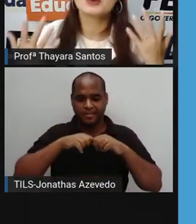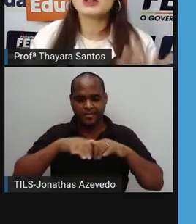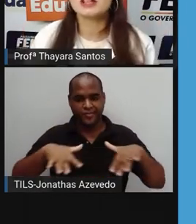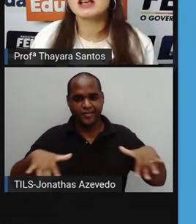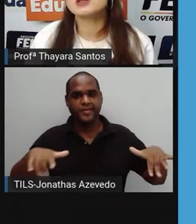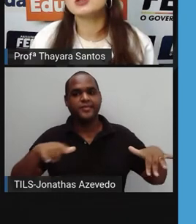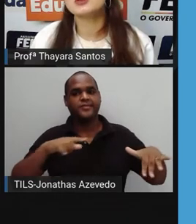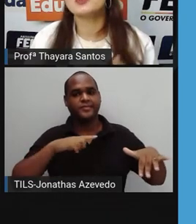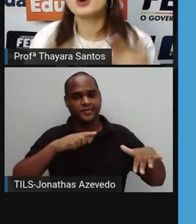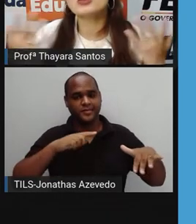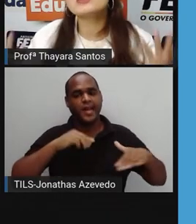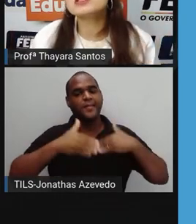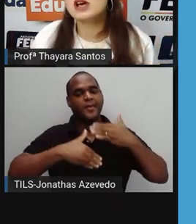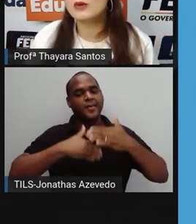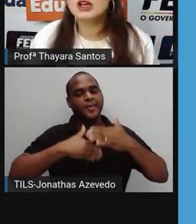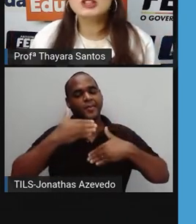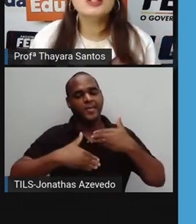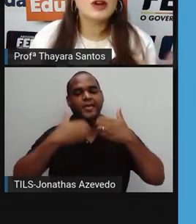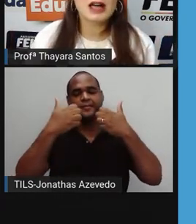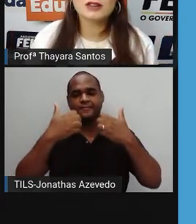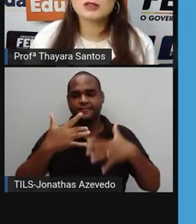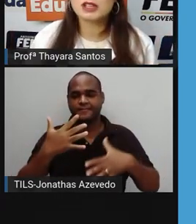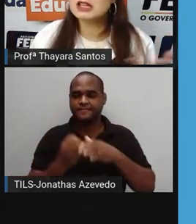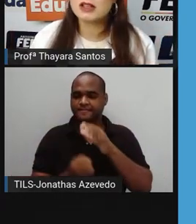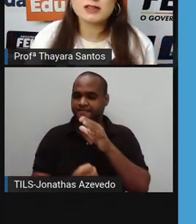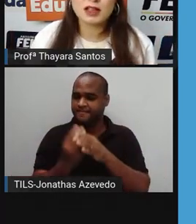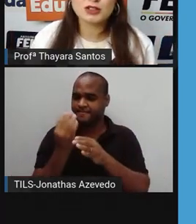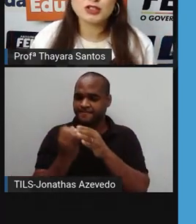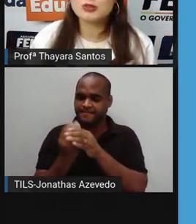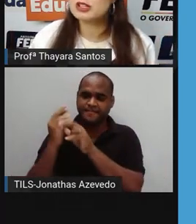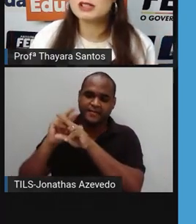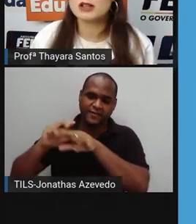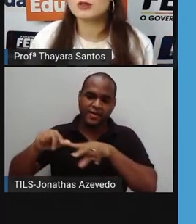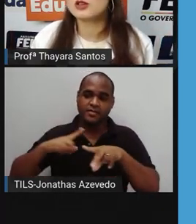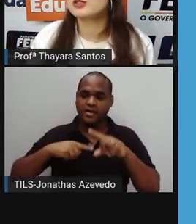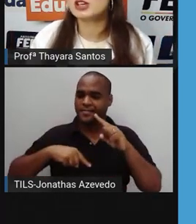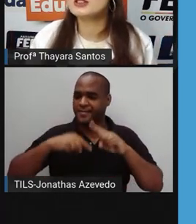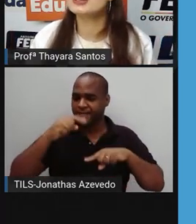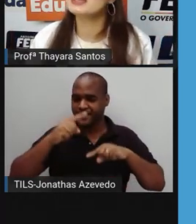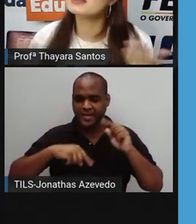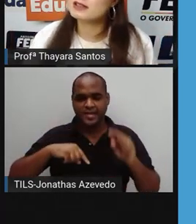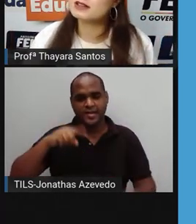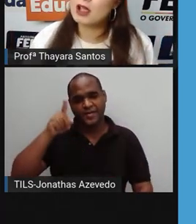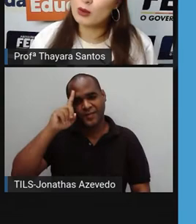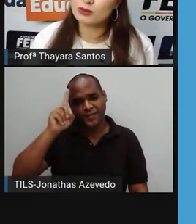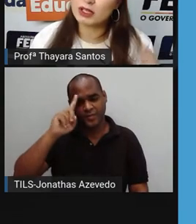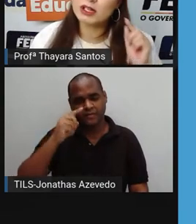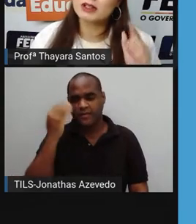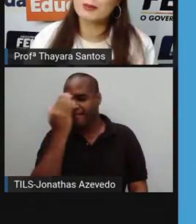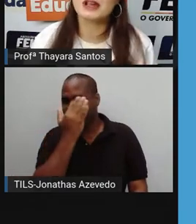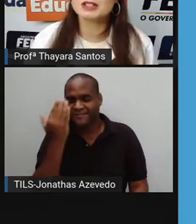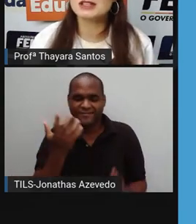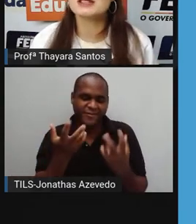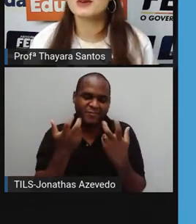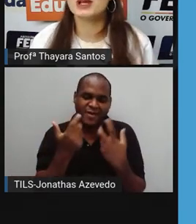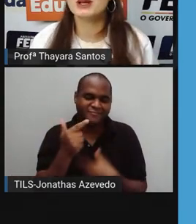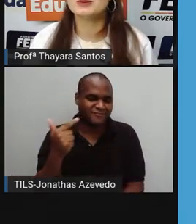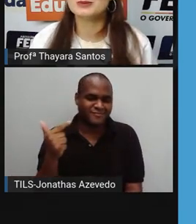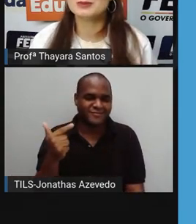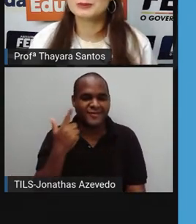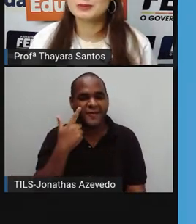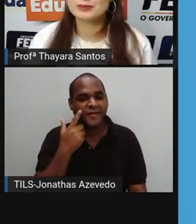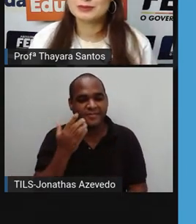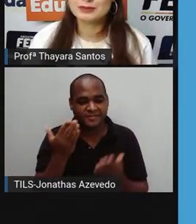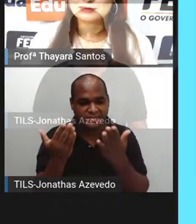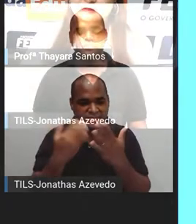no processo de produção de vários itens que a gente utiliza no nosso dia a dia e nem se dá conta. Então preste atenção aí.